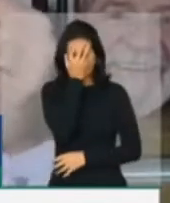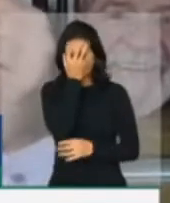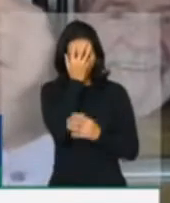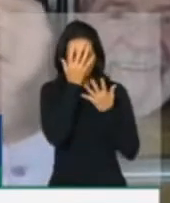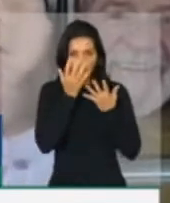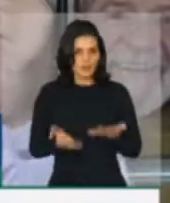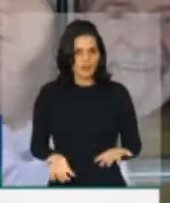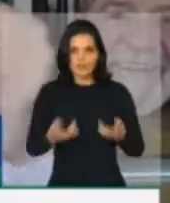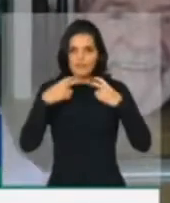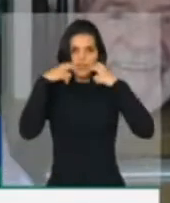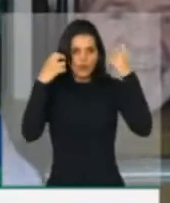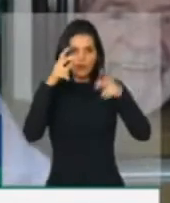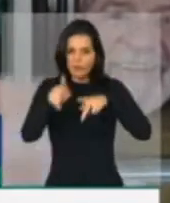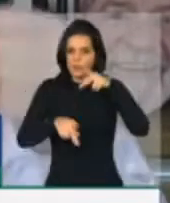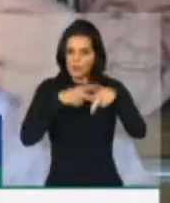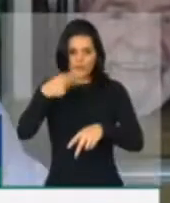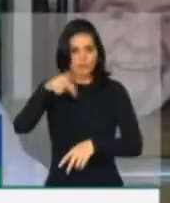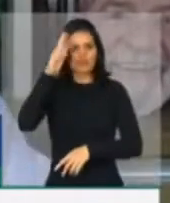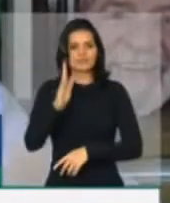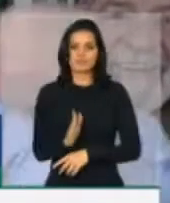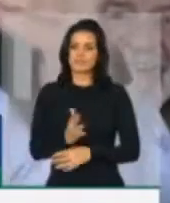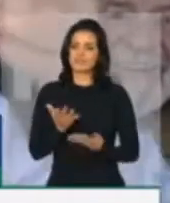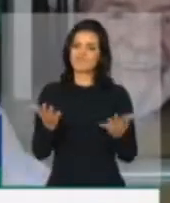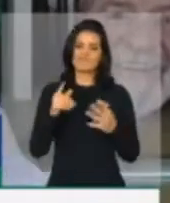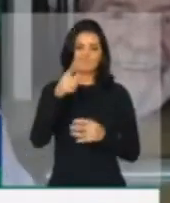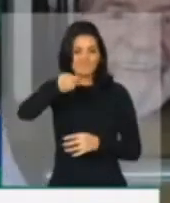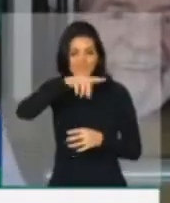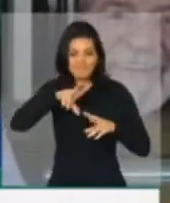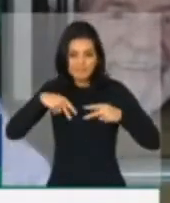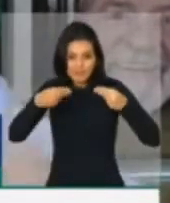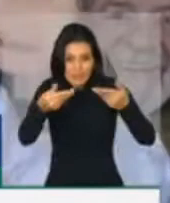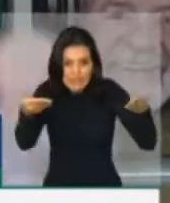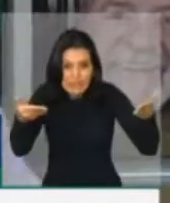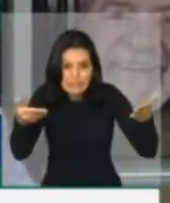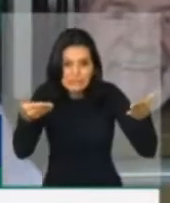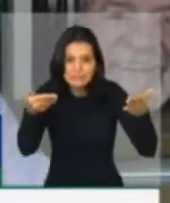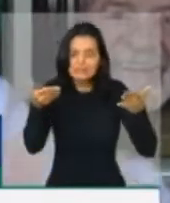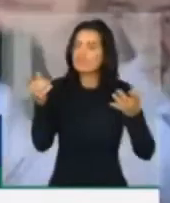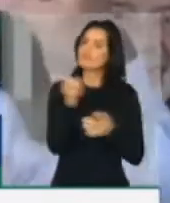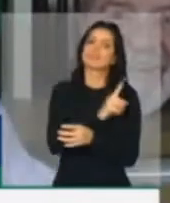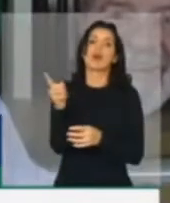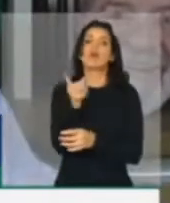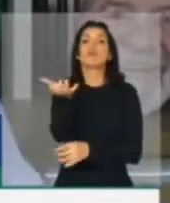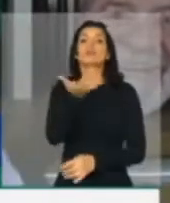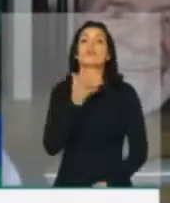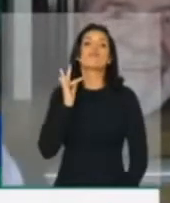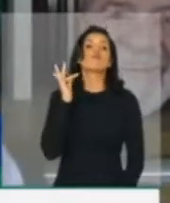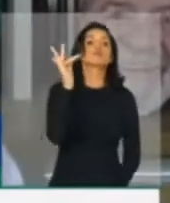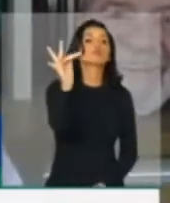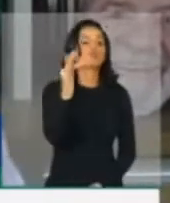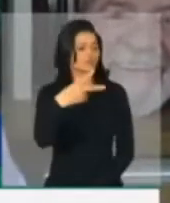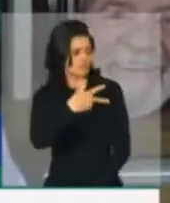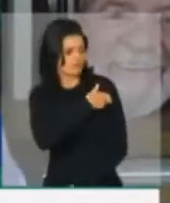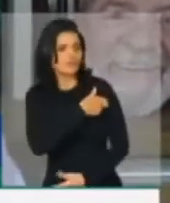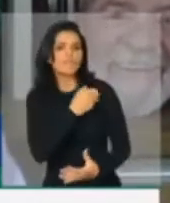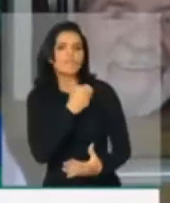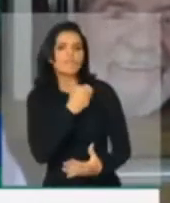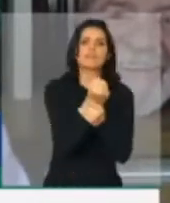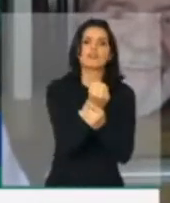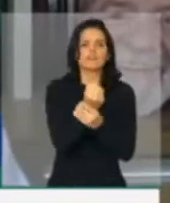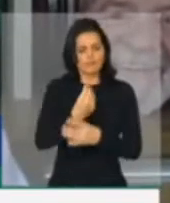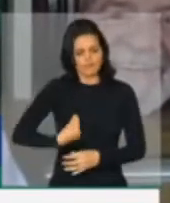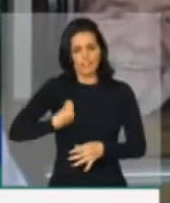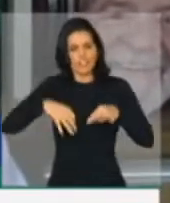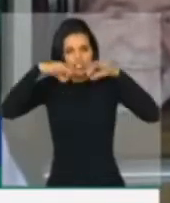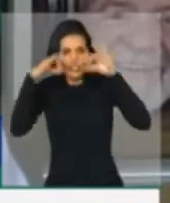pensar no futuro, quer vacina, que é auxílio emergencial, que é esperança, que é uma vida digna. Por isso, presidente, fora